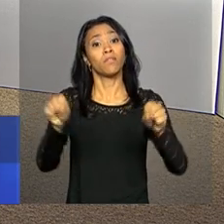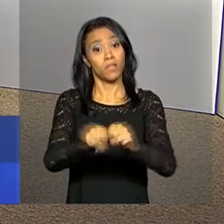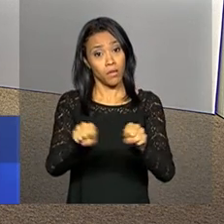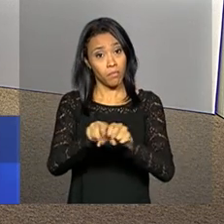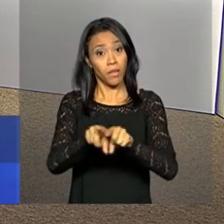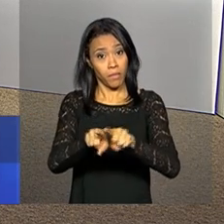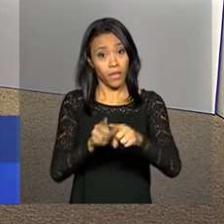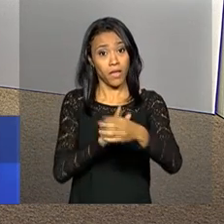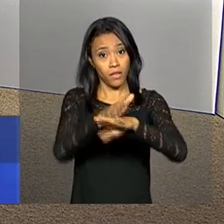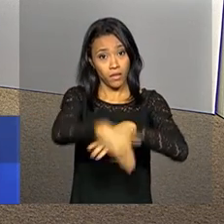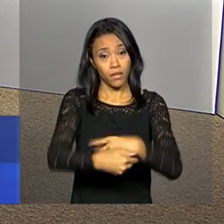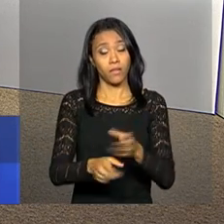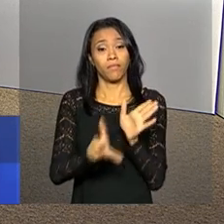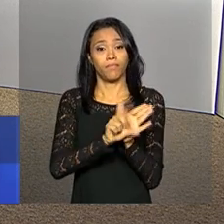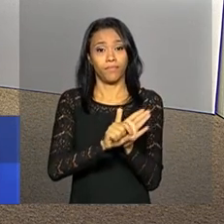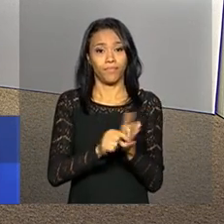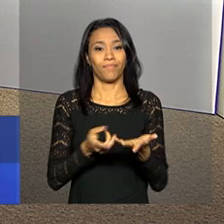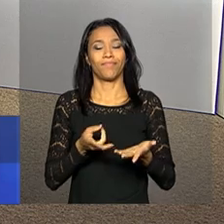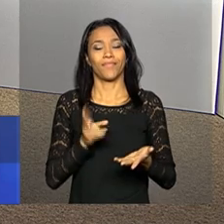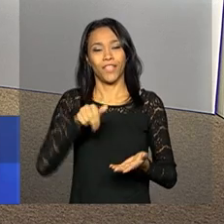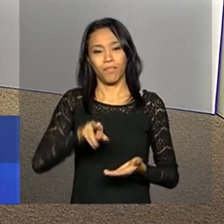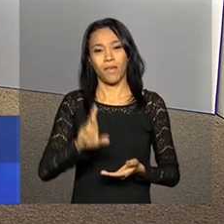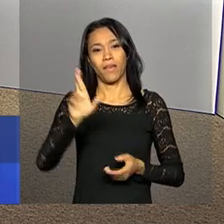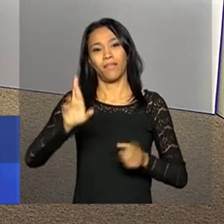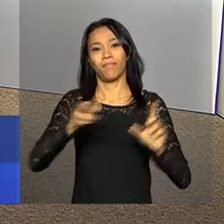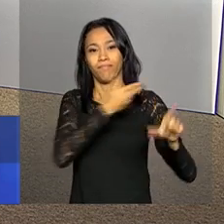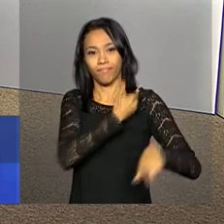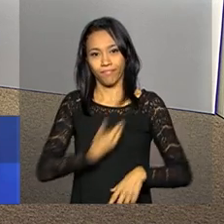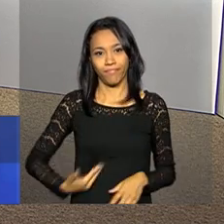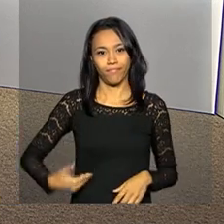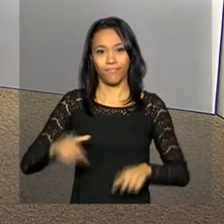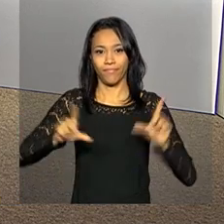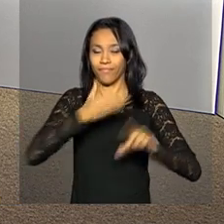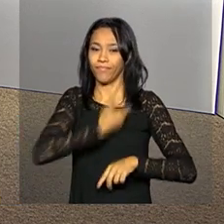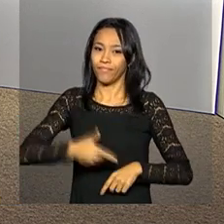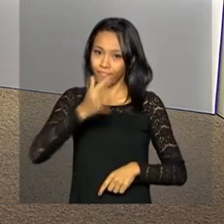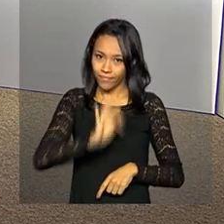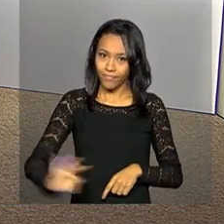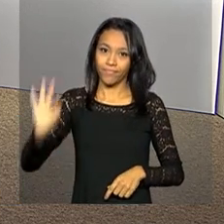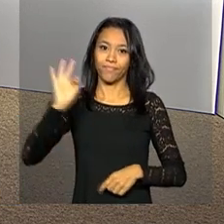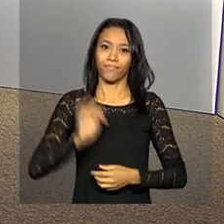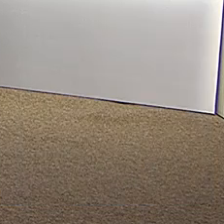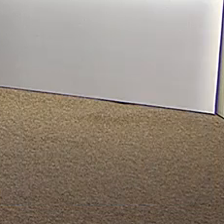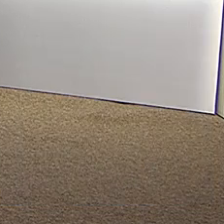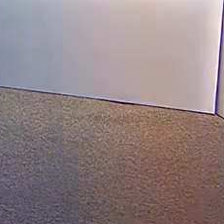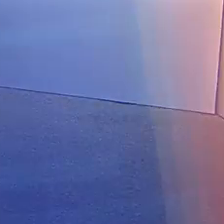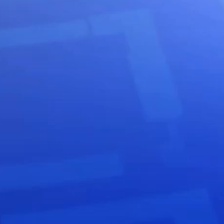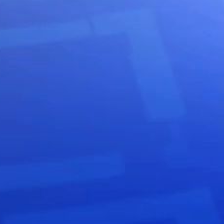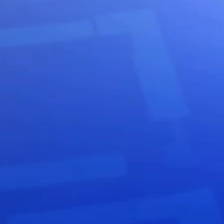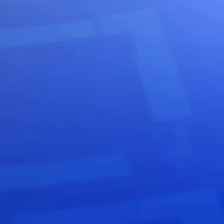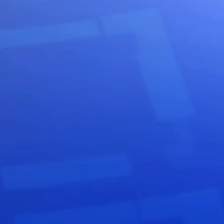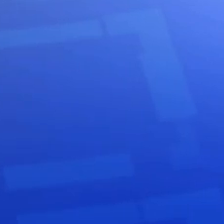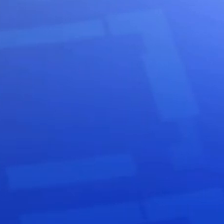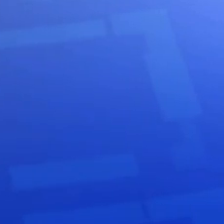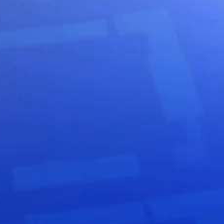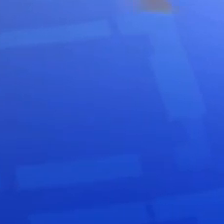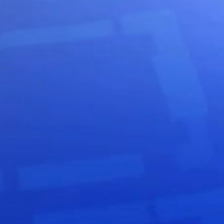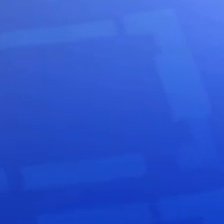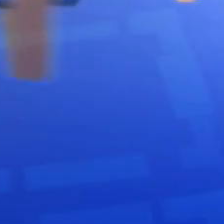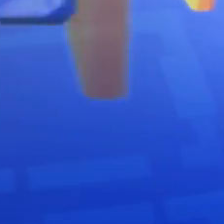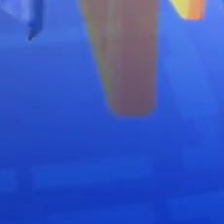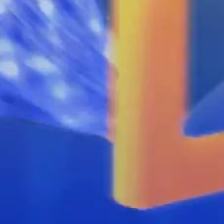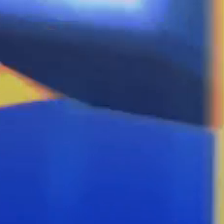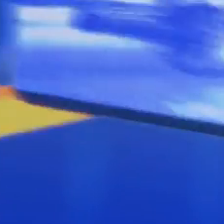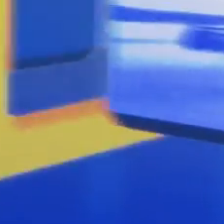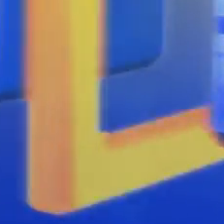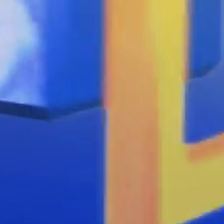nossas redes sociais. Continue com a gente aqui na NBR, na TV do Governo Federal. Acompanhe